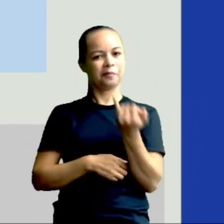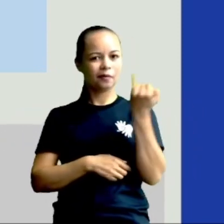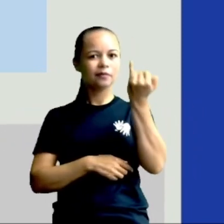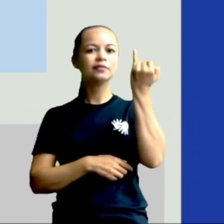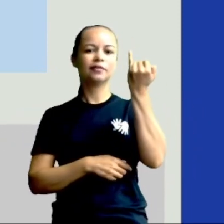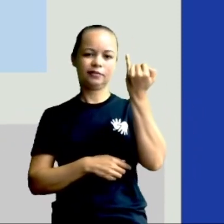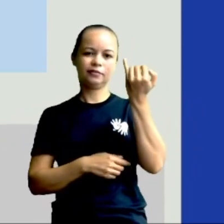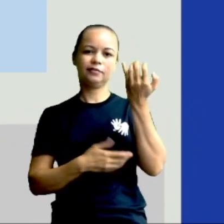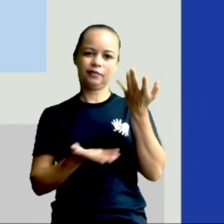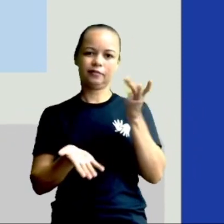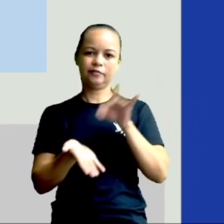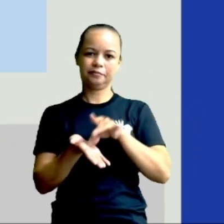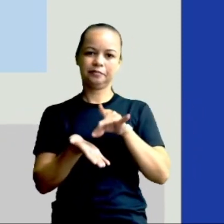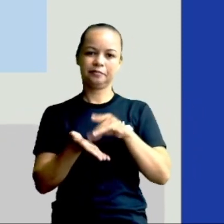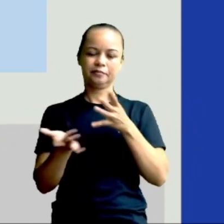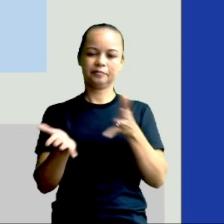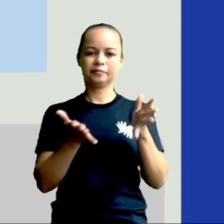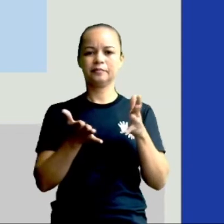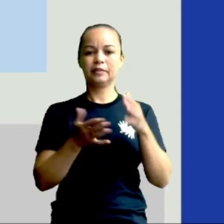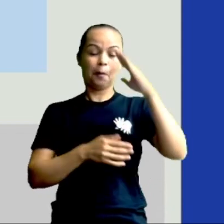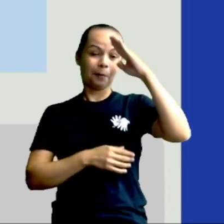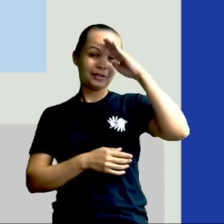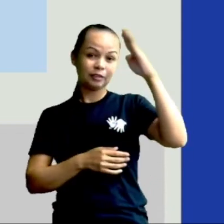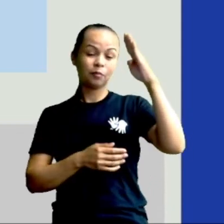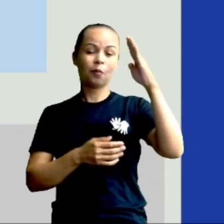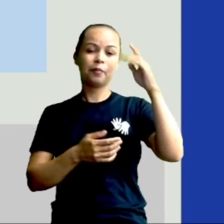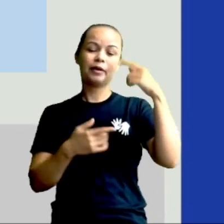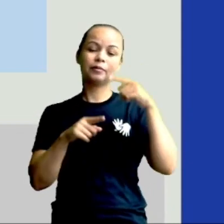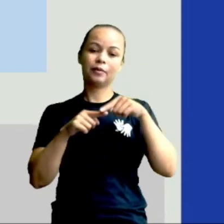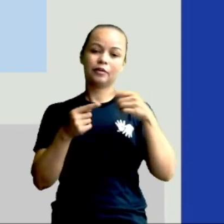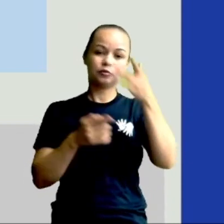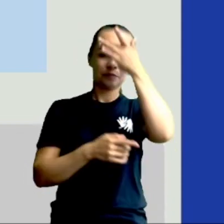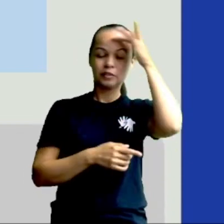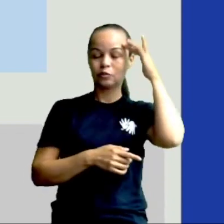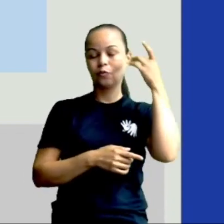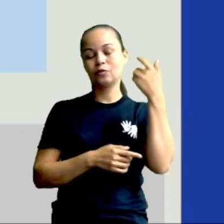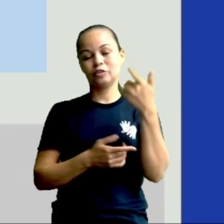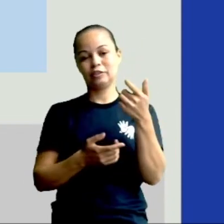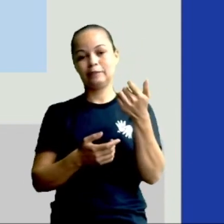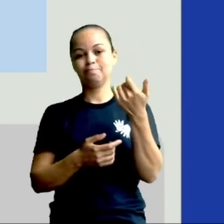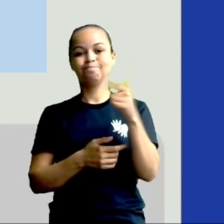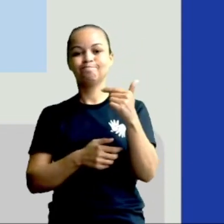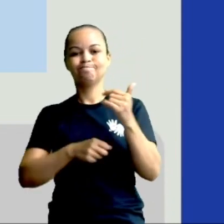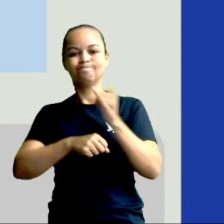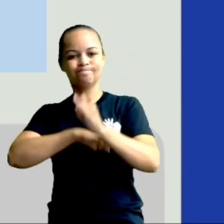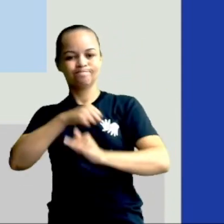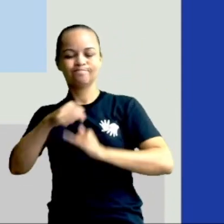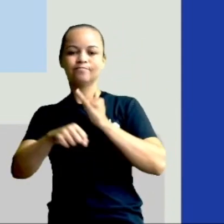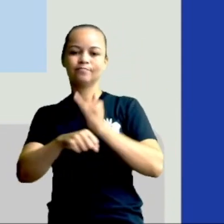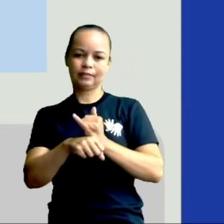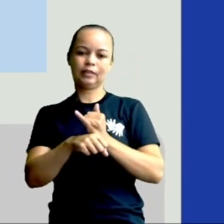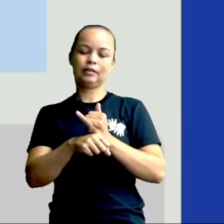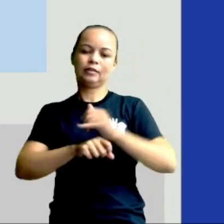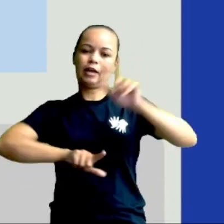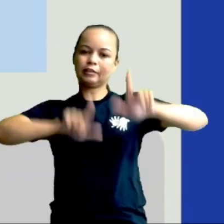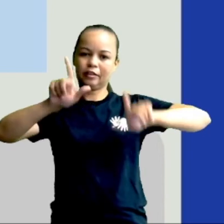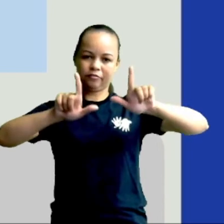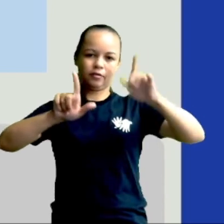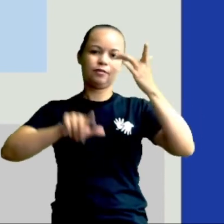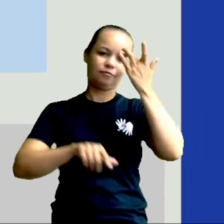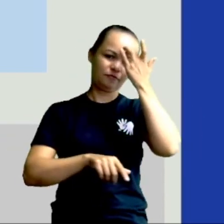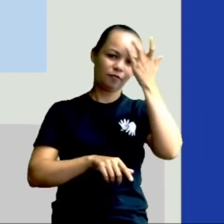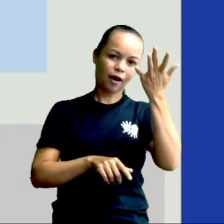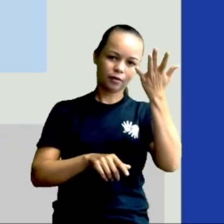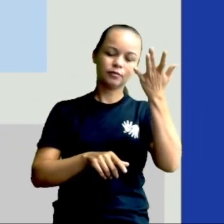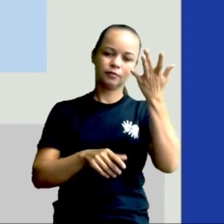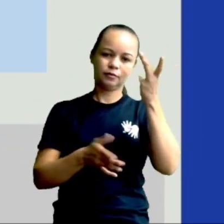né? Principalmente para quem tem dificuldade em relação à internet, não tem acesso. Então, a TV é mais fácil,